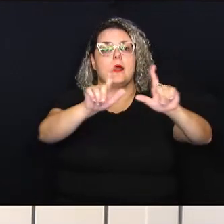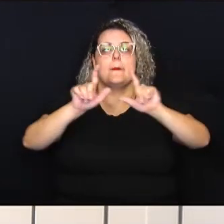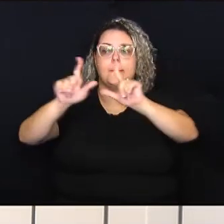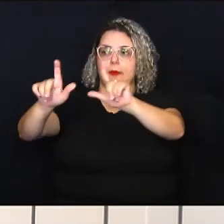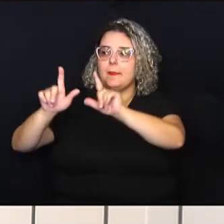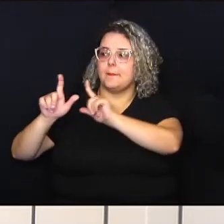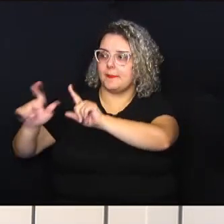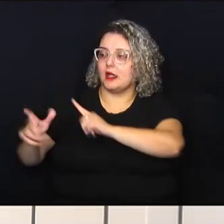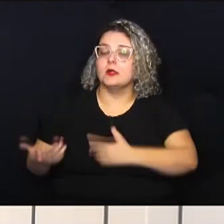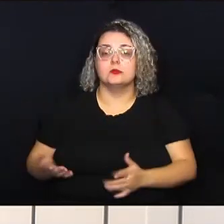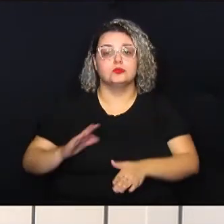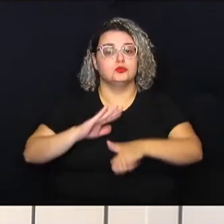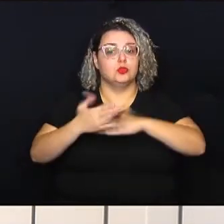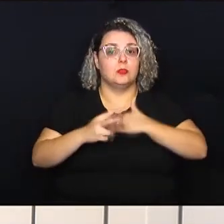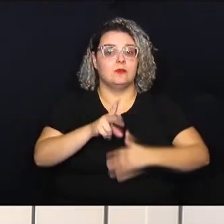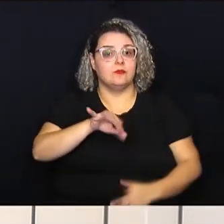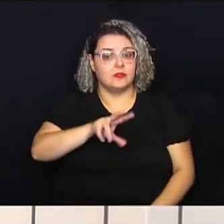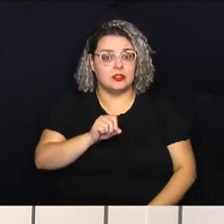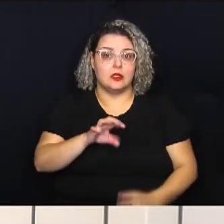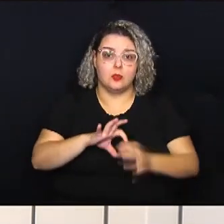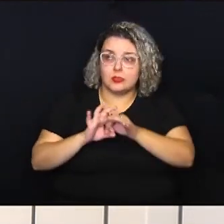no bairro Vila União.